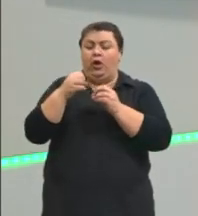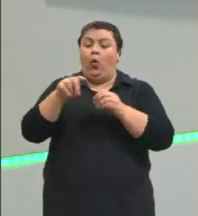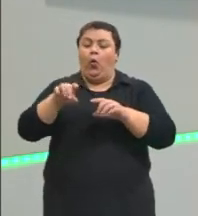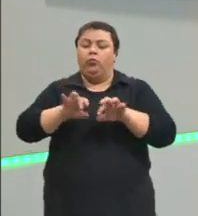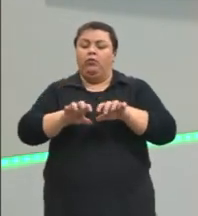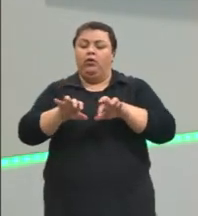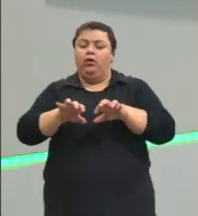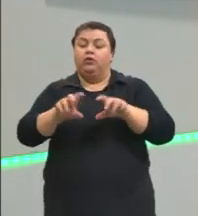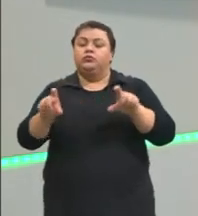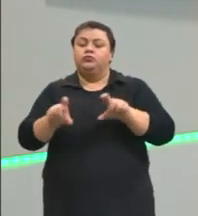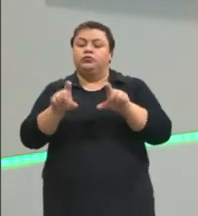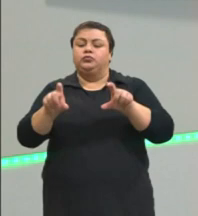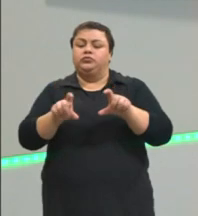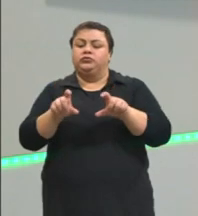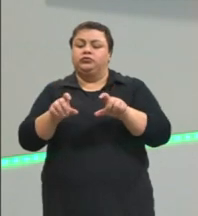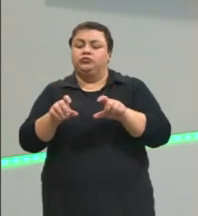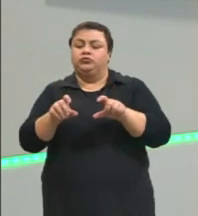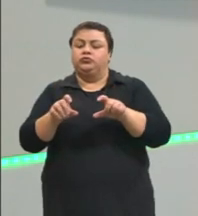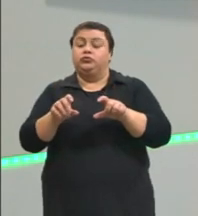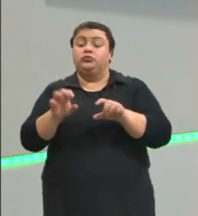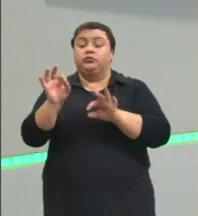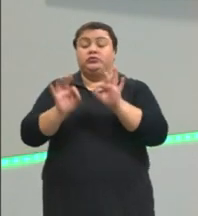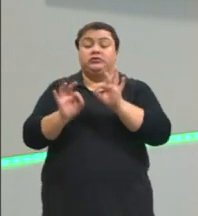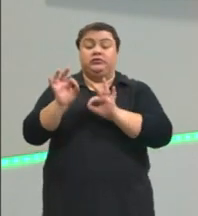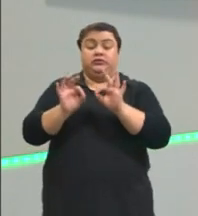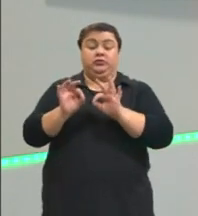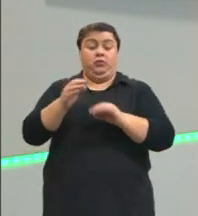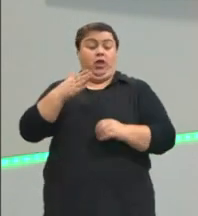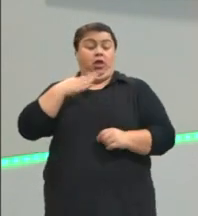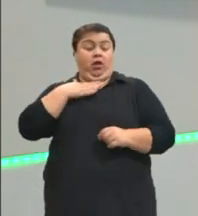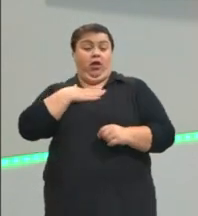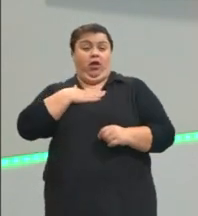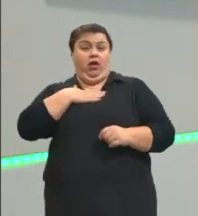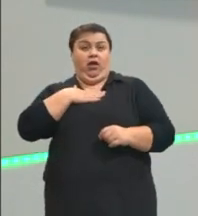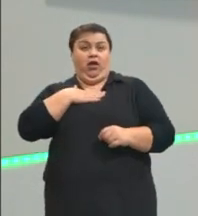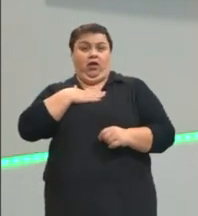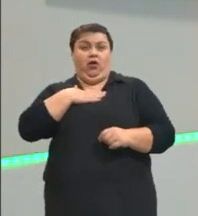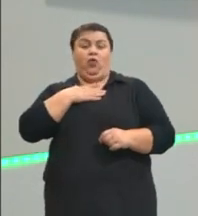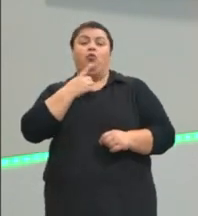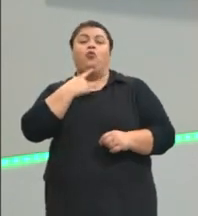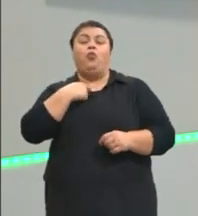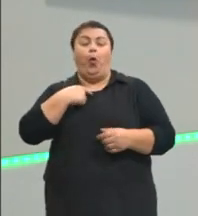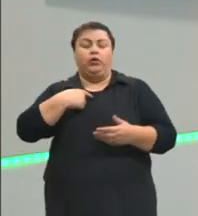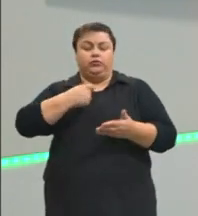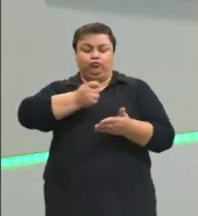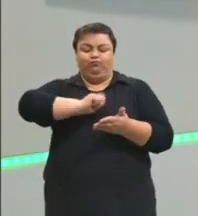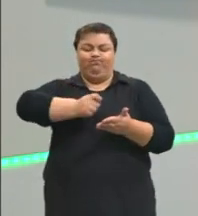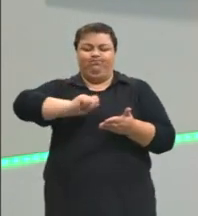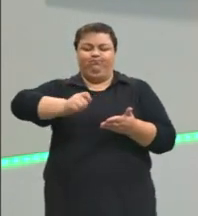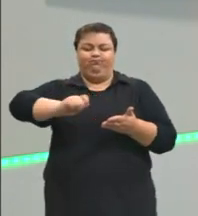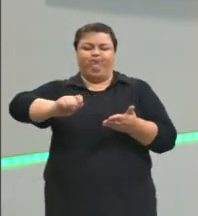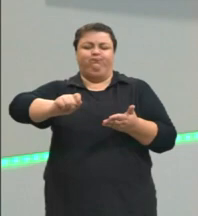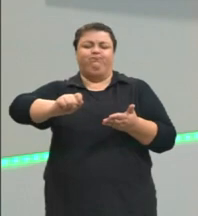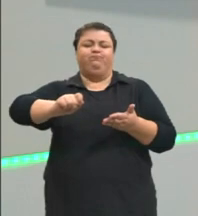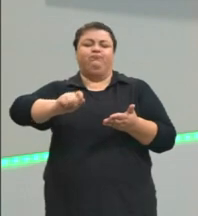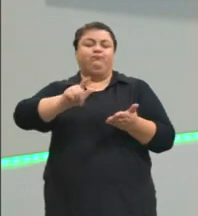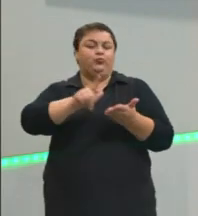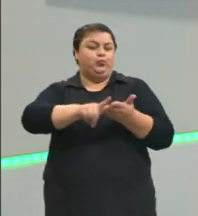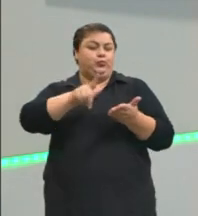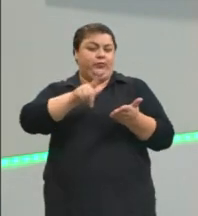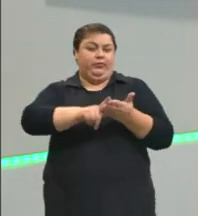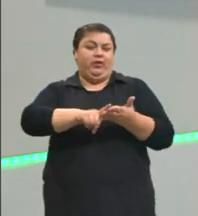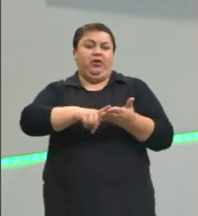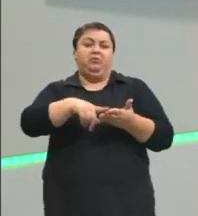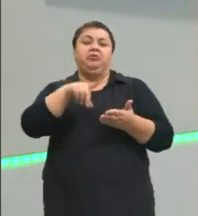computador em alguma pastinha. Tem gente, eu, sou a pessoa muito ainda do material escrito à mão. Então, tem gente que